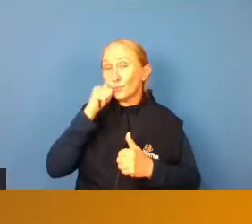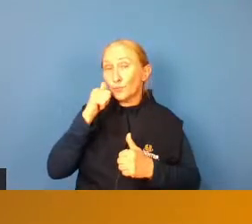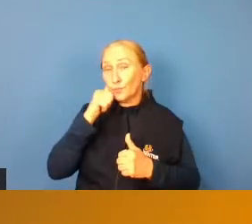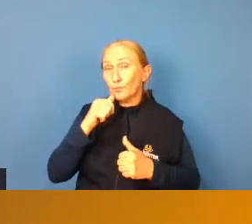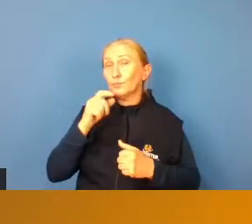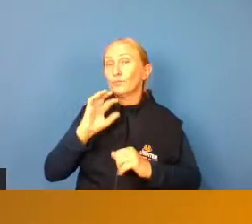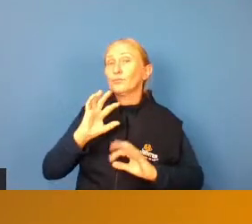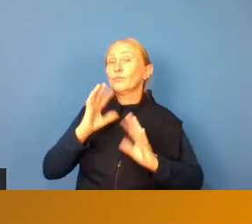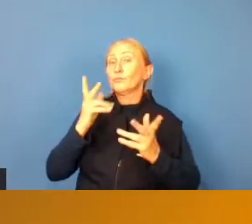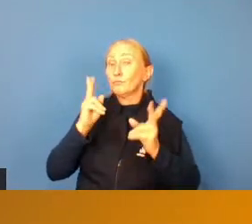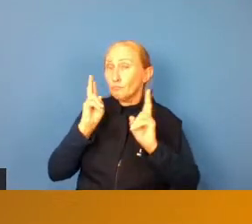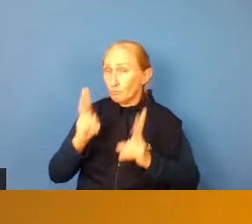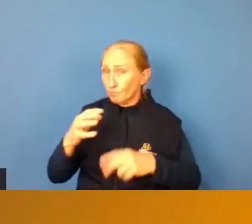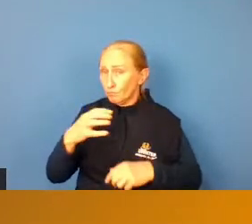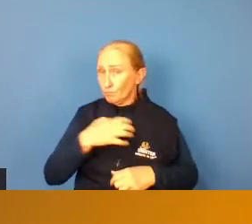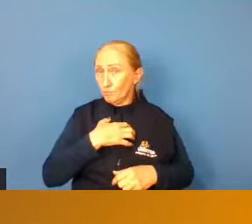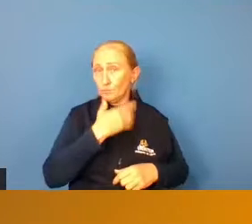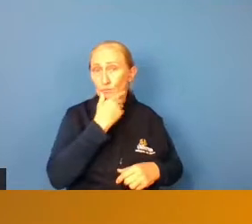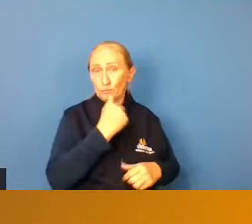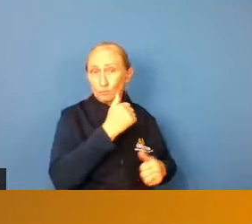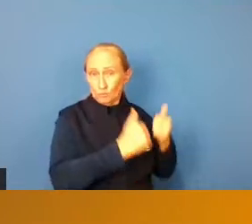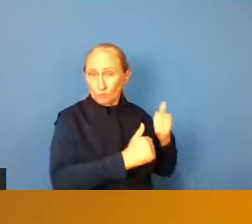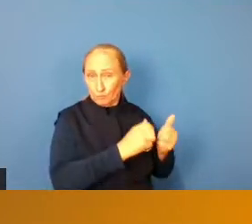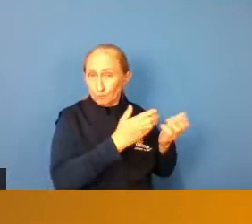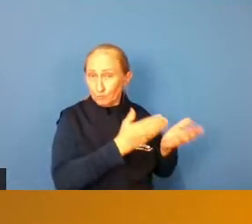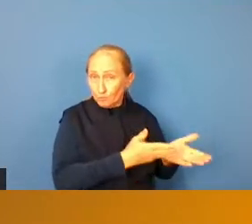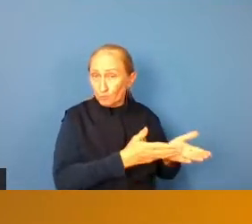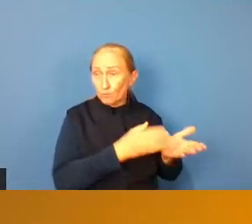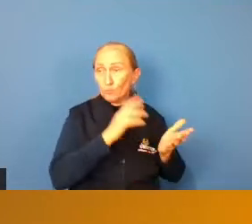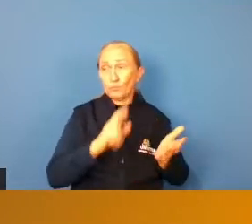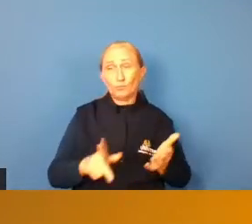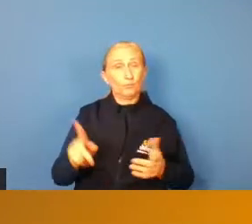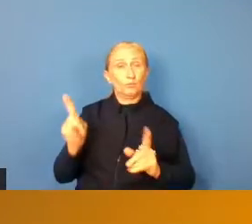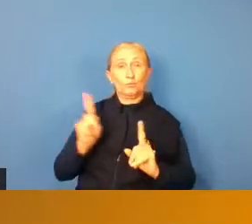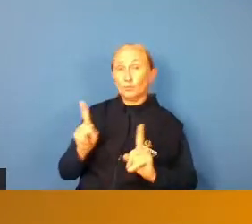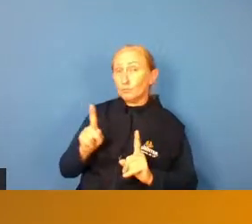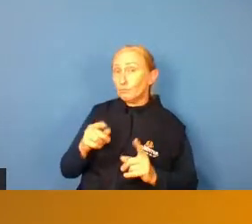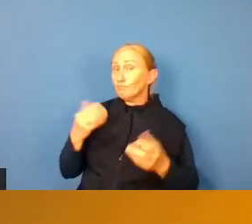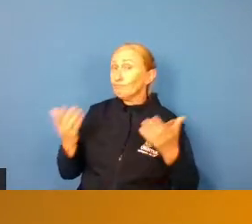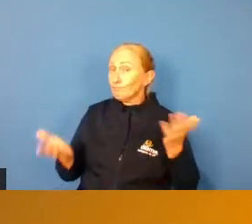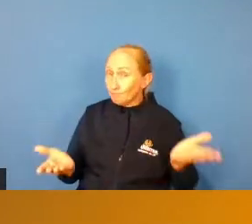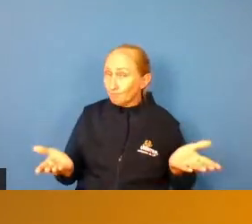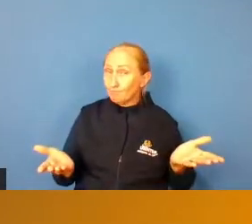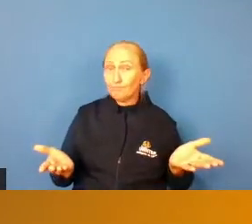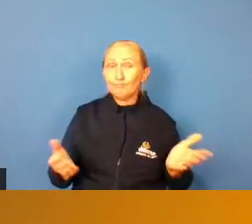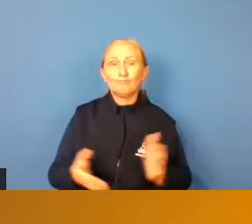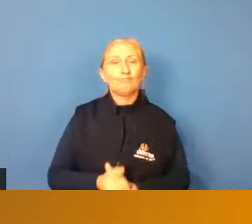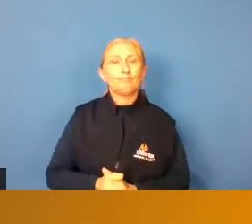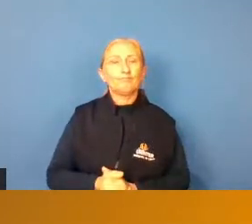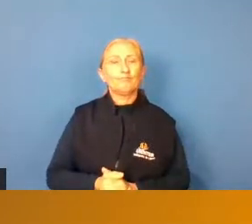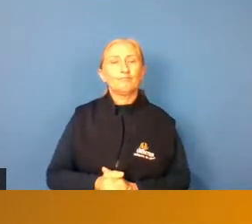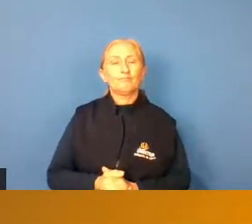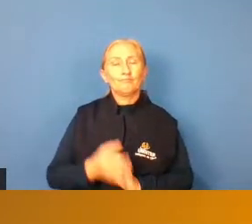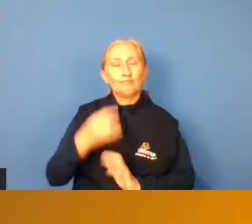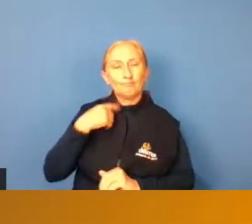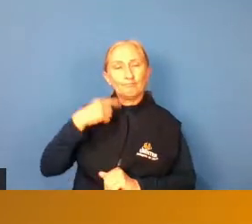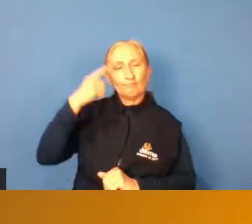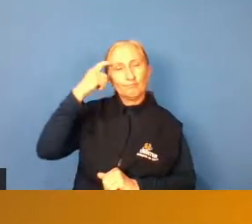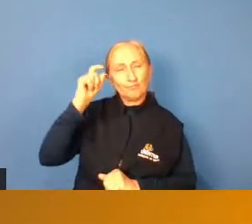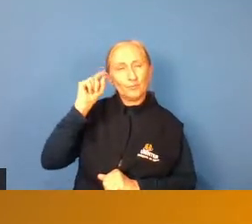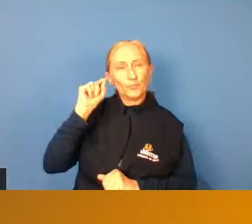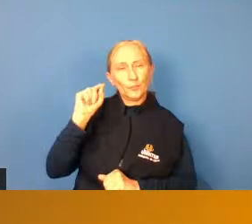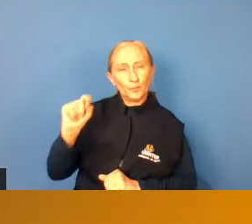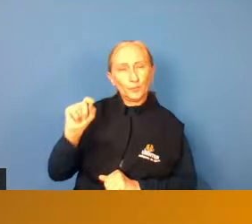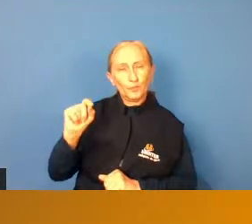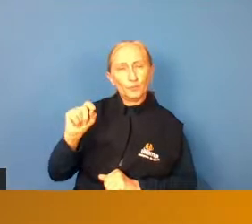aconteceu da mesma maneira que no futebol masculino ou não né essa ideia de que